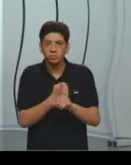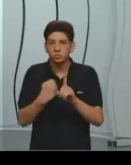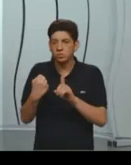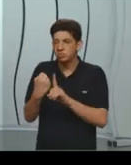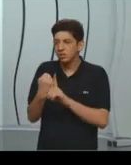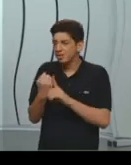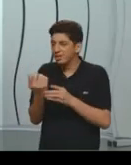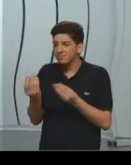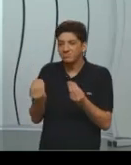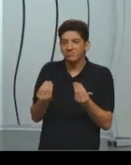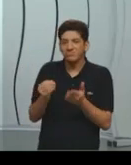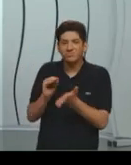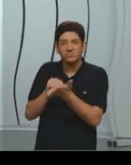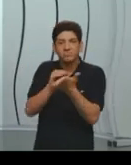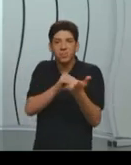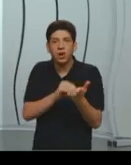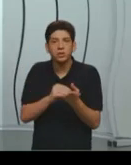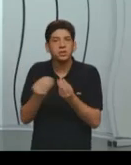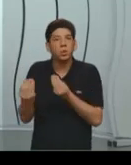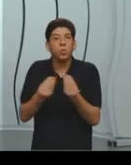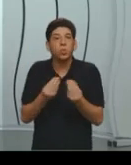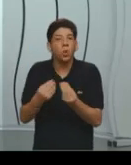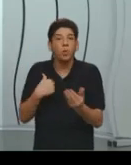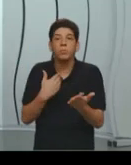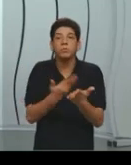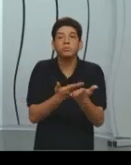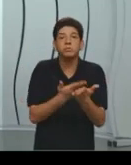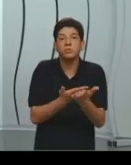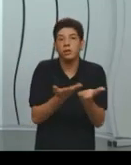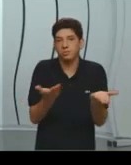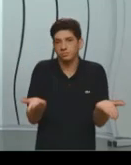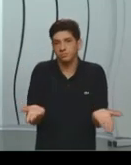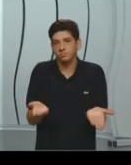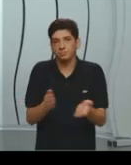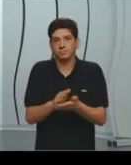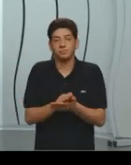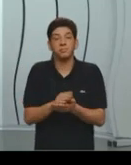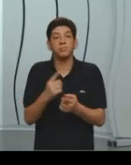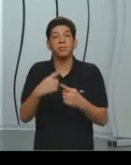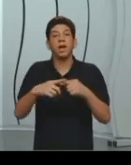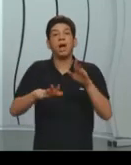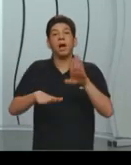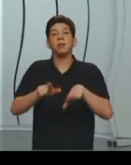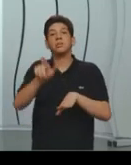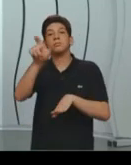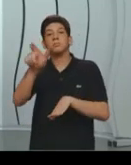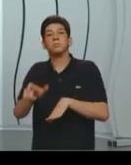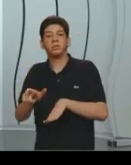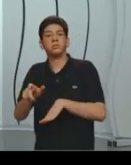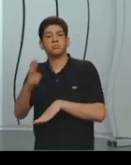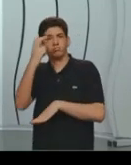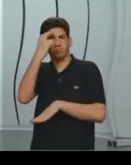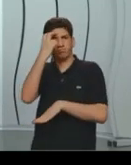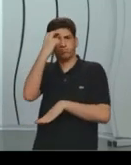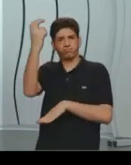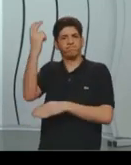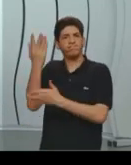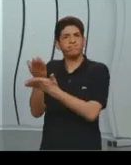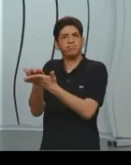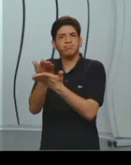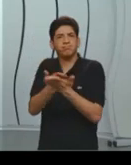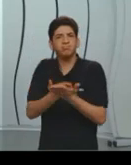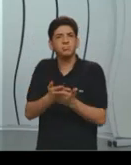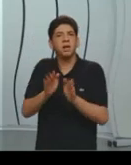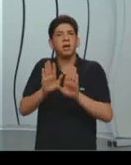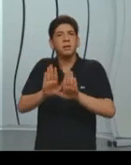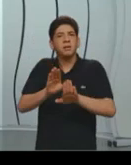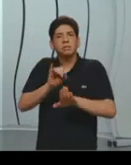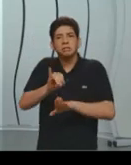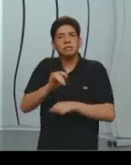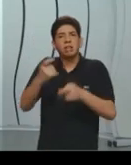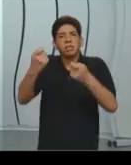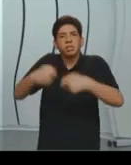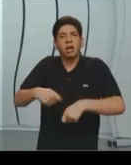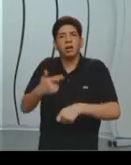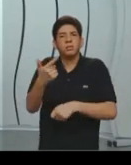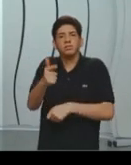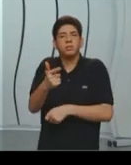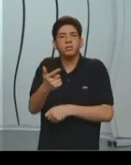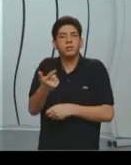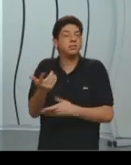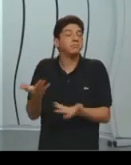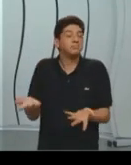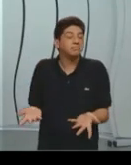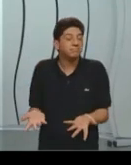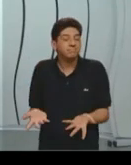A mesma coisa acontece, que a maioria, a pessoa pode ser talentosa do jeito que ela for, mas se ela não tiver as possibilidades, ela não vai ter,